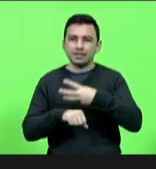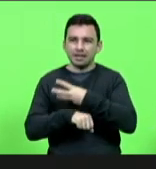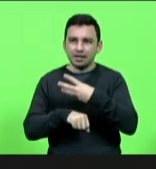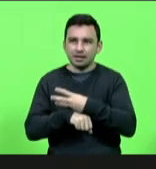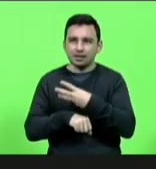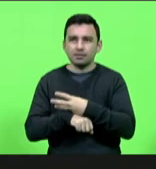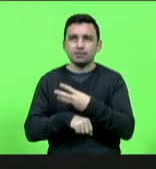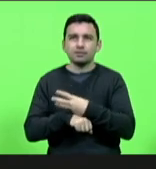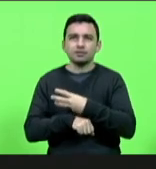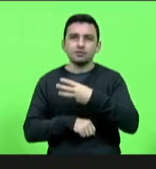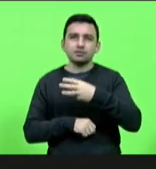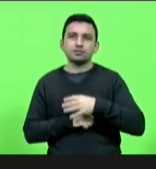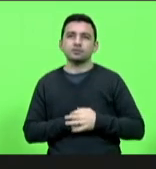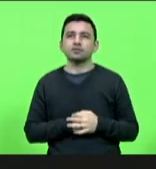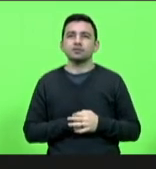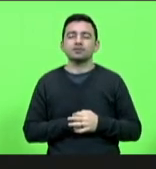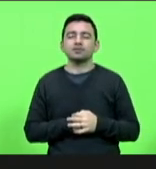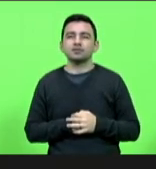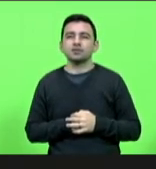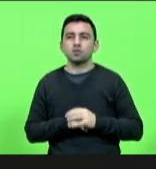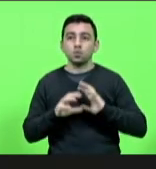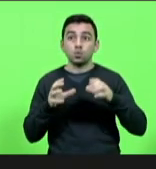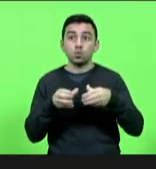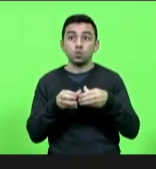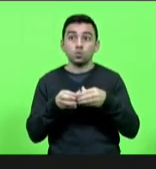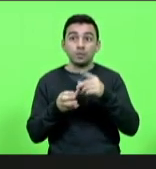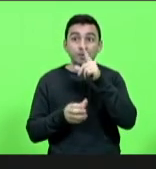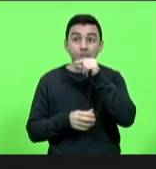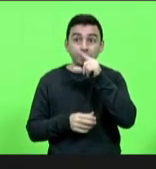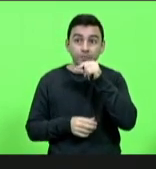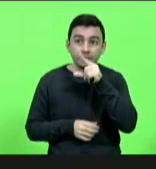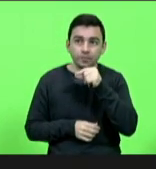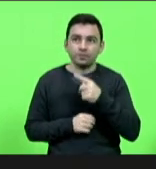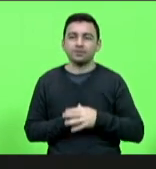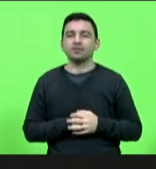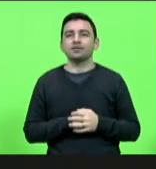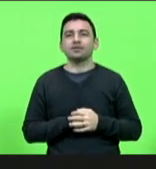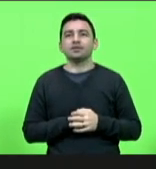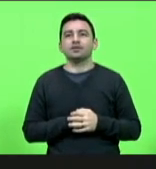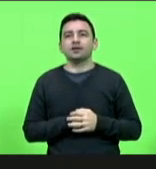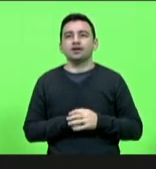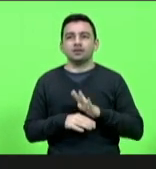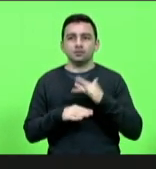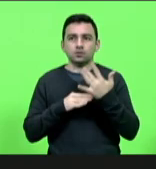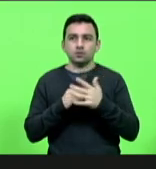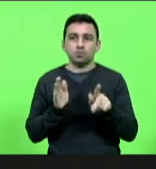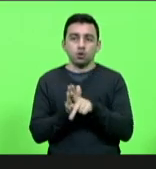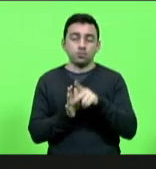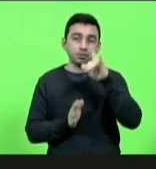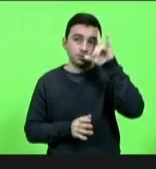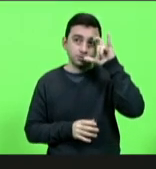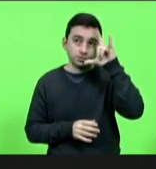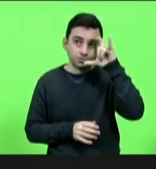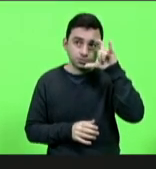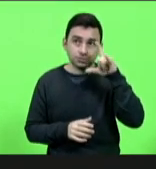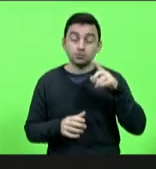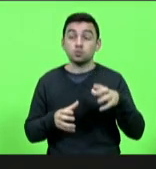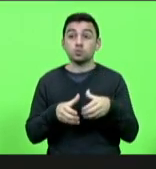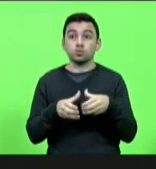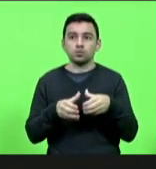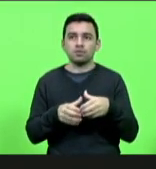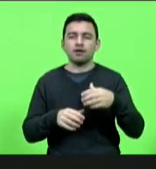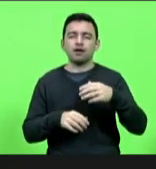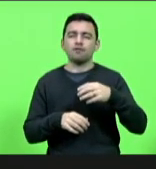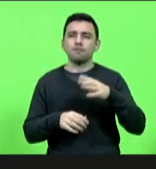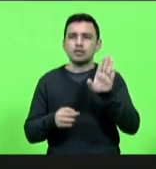a todo o nosso grande time do Twitter nosso grande time do Instagram nosso grande time do Facebook